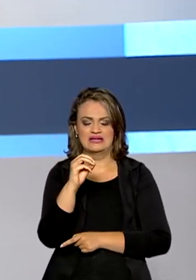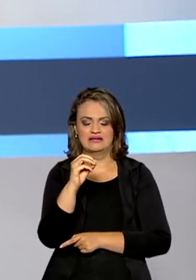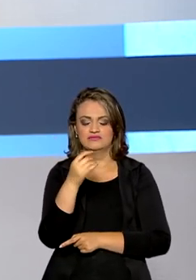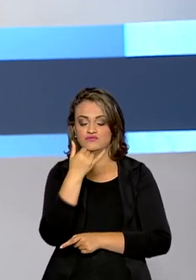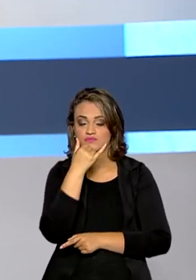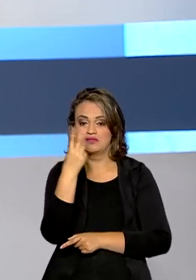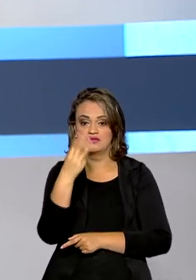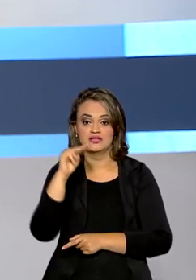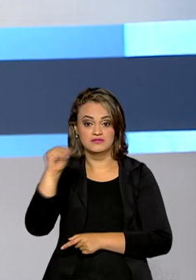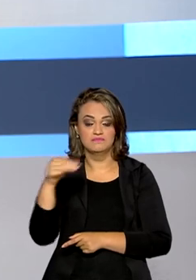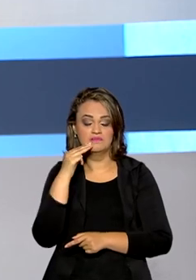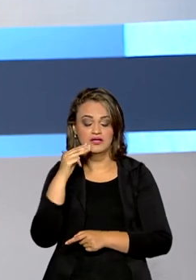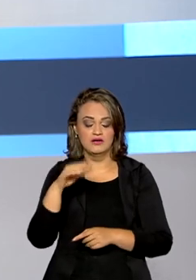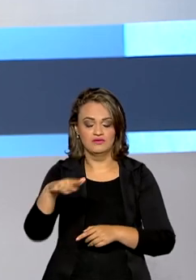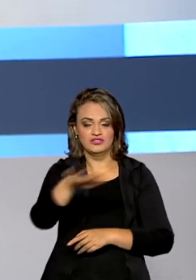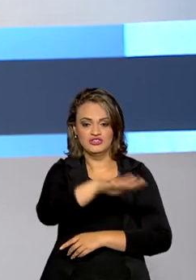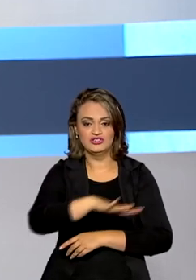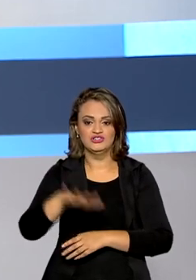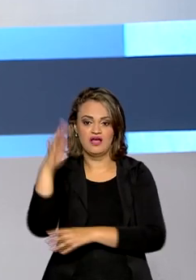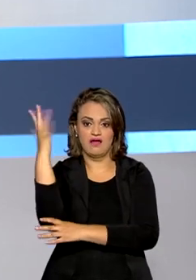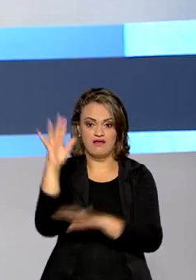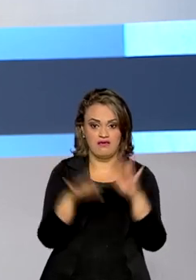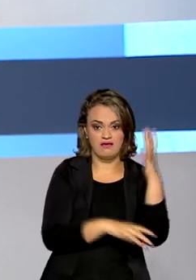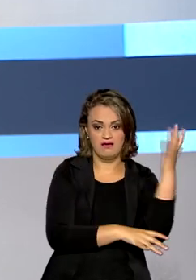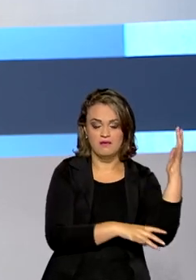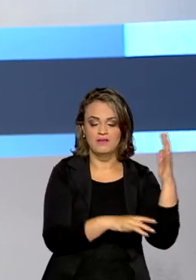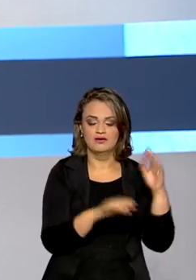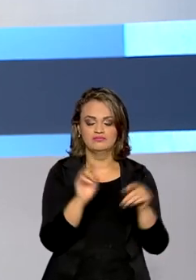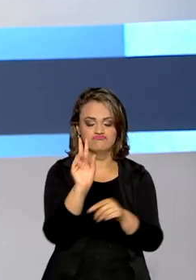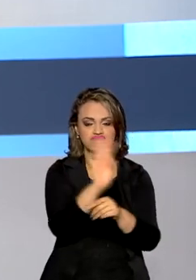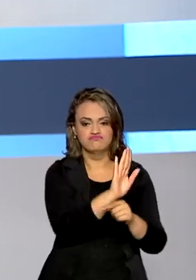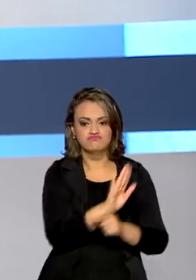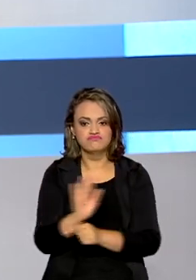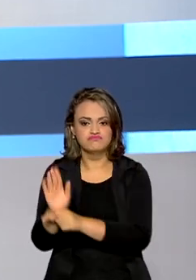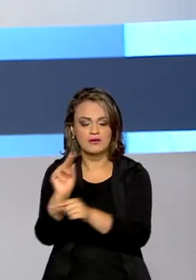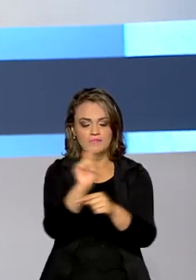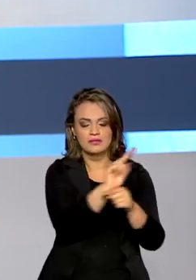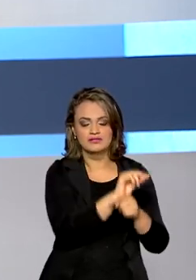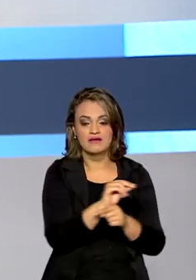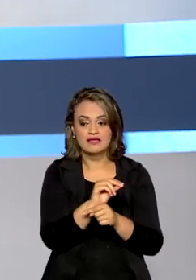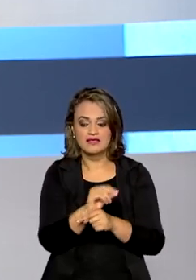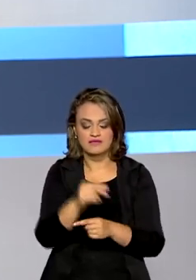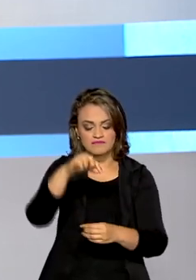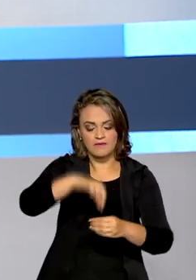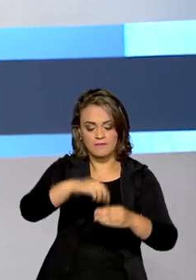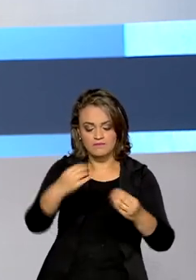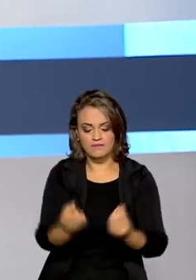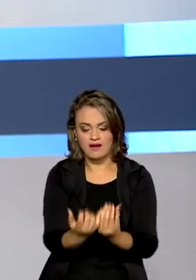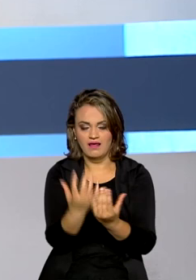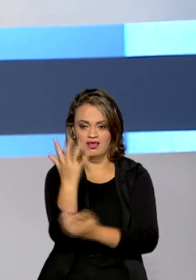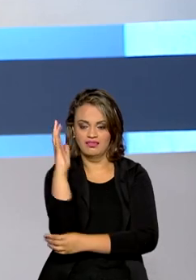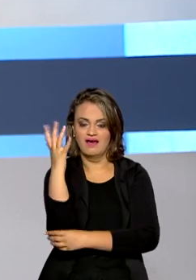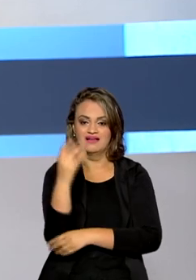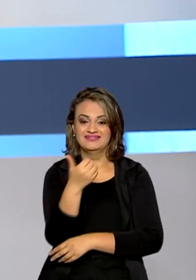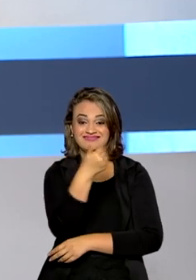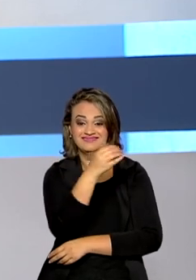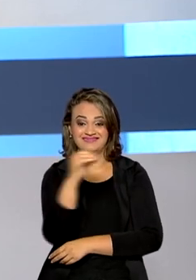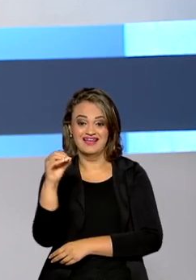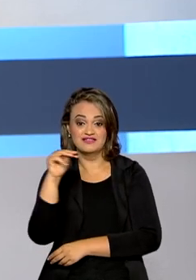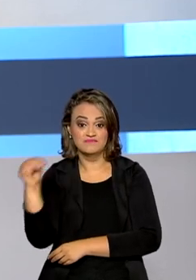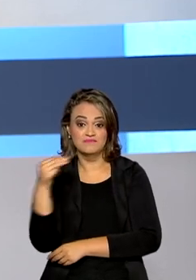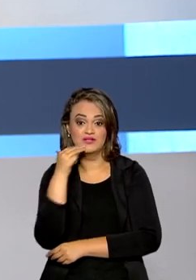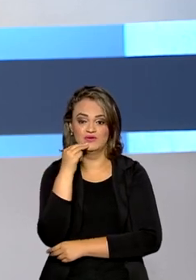por meio do programa Adote um Parque, do Ministério do Meio Ambiente. E vai plantar 10 milhões de árvores em todas as